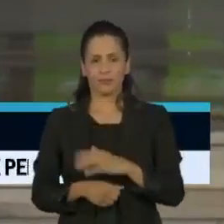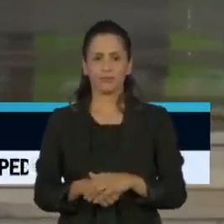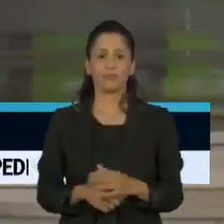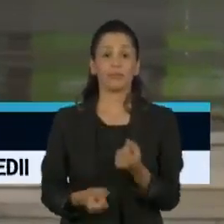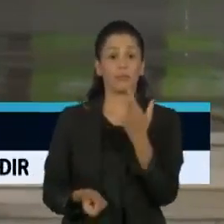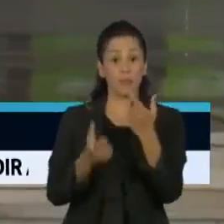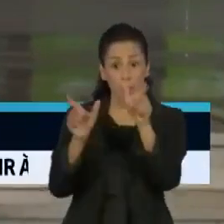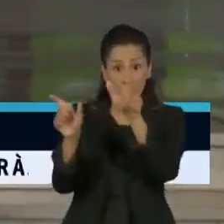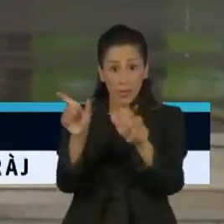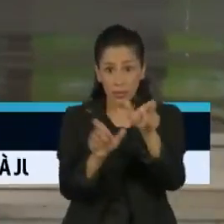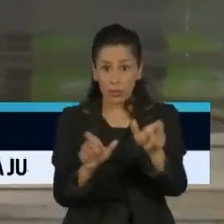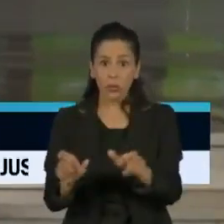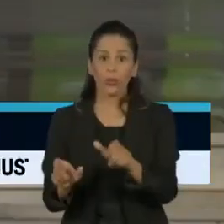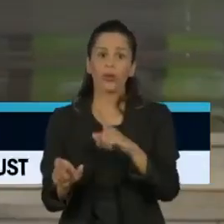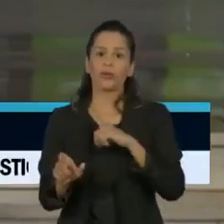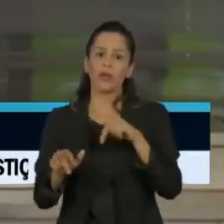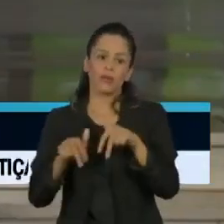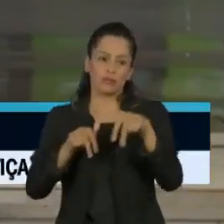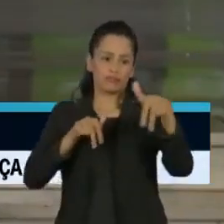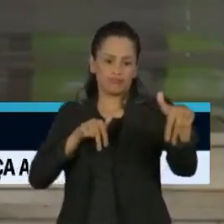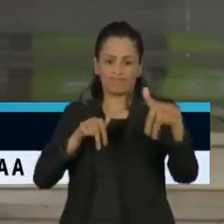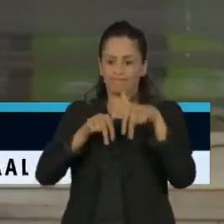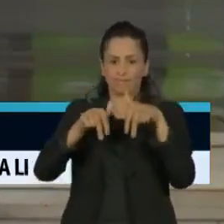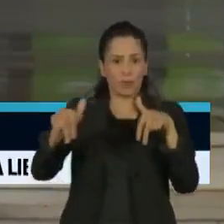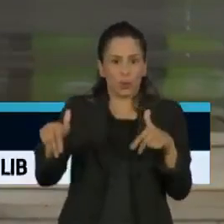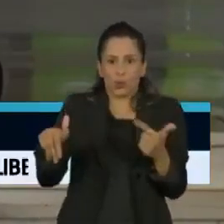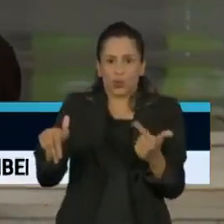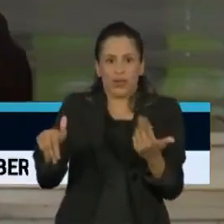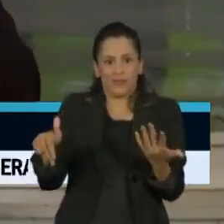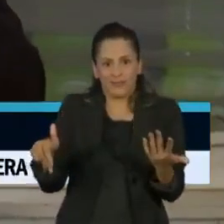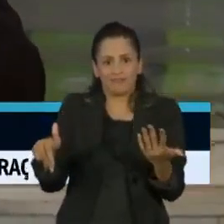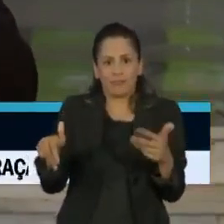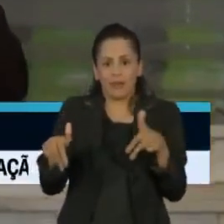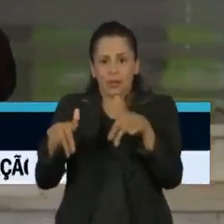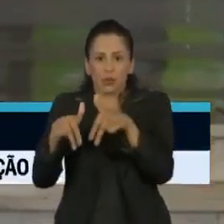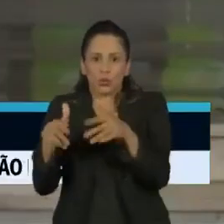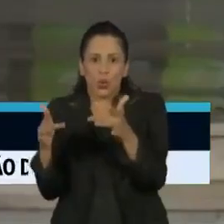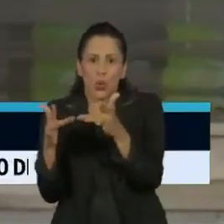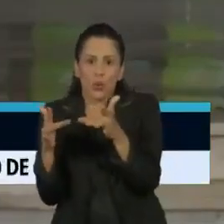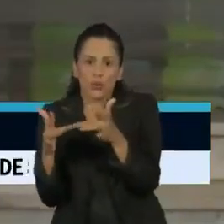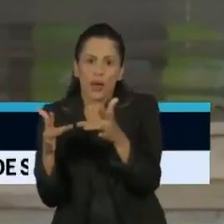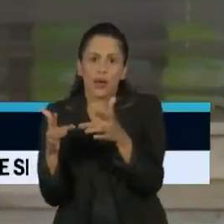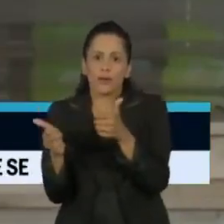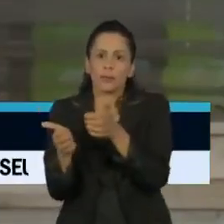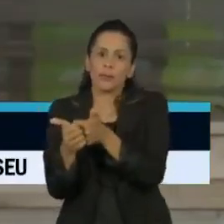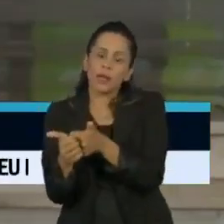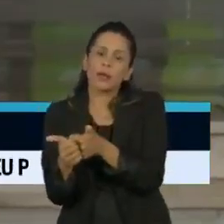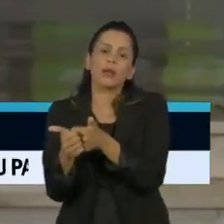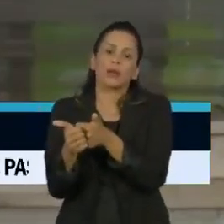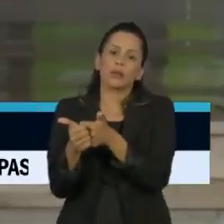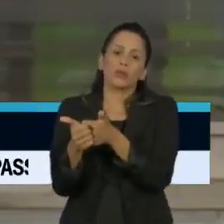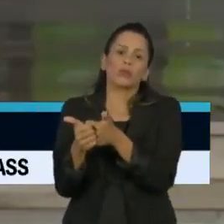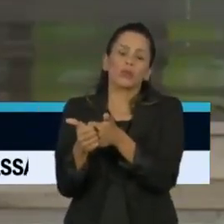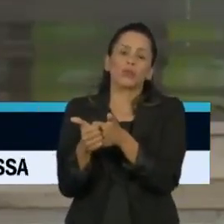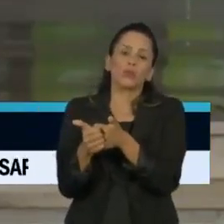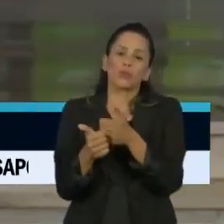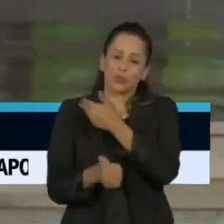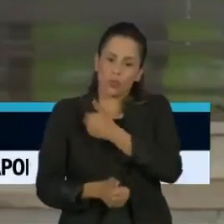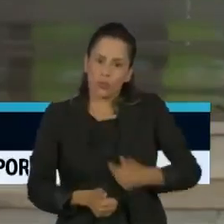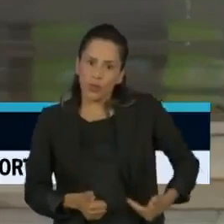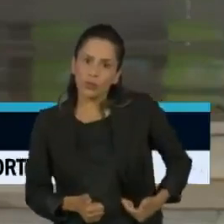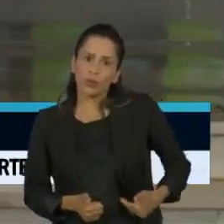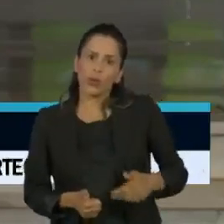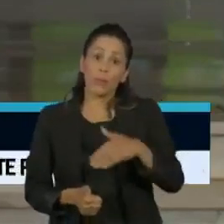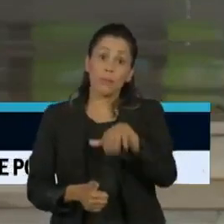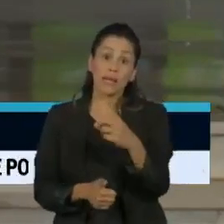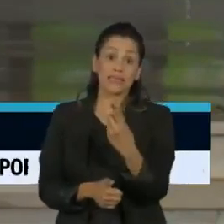aspectos de distanciamento ou um contato maior do que 15